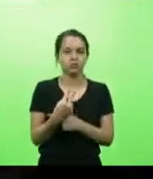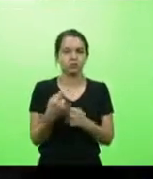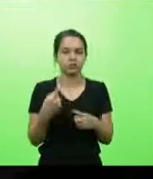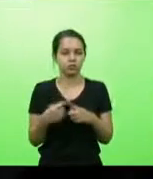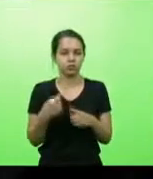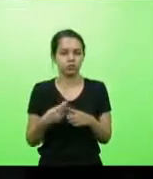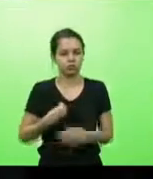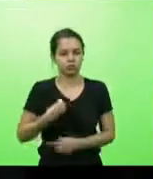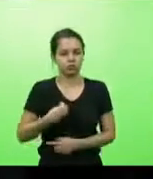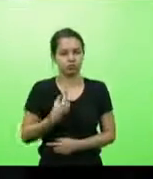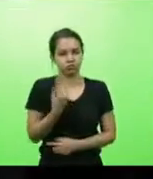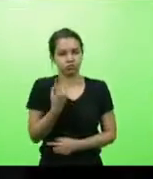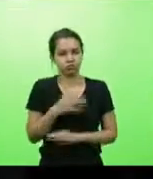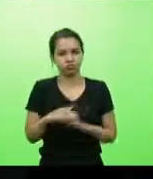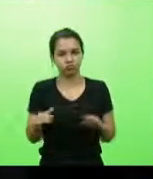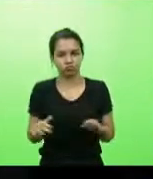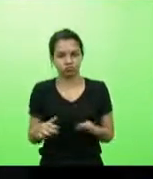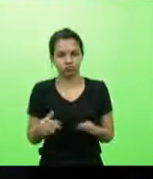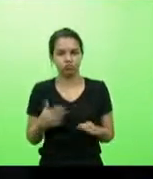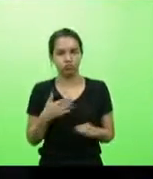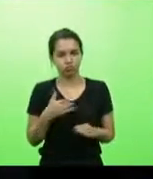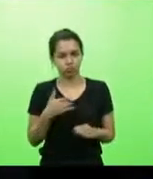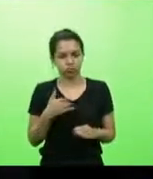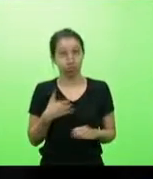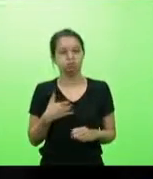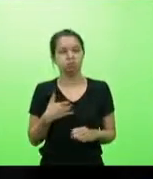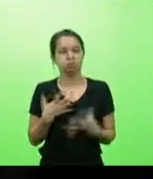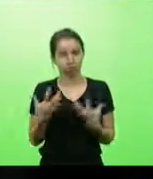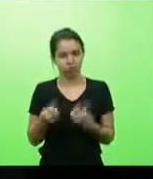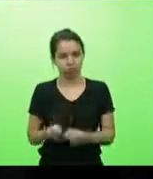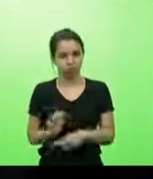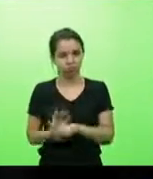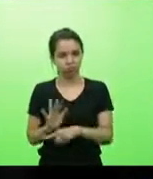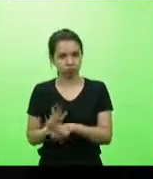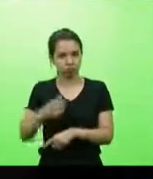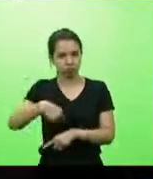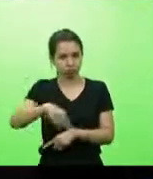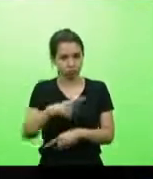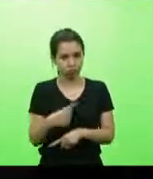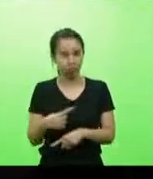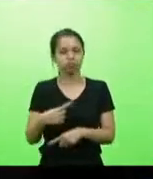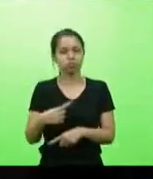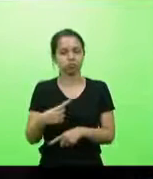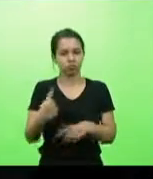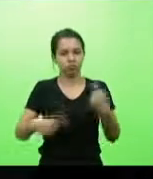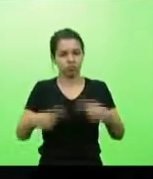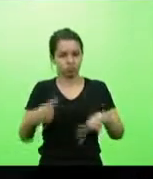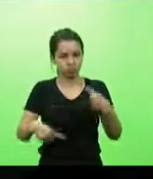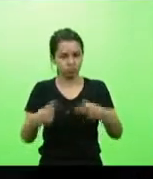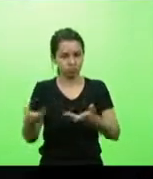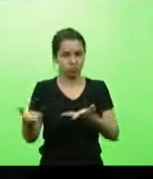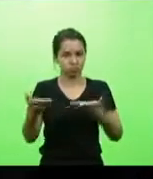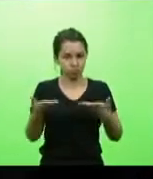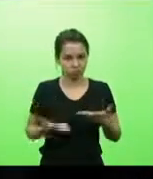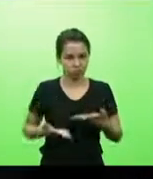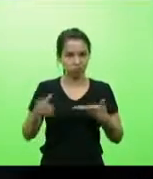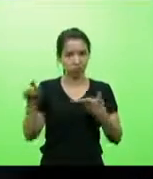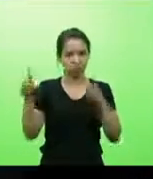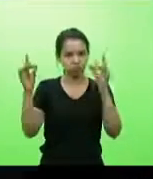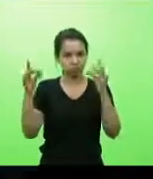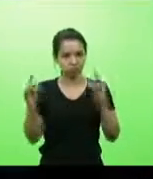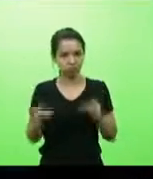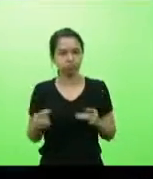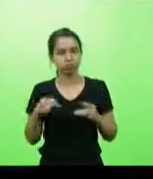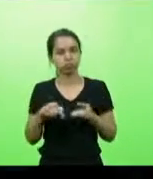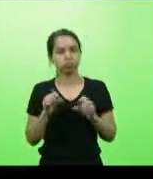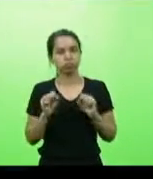vida é uma só. Então, eu tenho meu voto de louvor, mas que a gente entre também no debate, que a gente convide os especialistas para que a possa ter um posicionamento mais